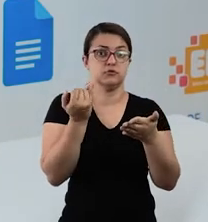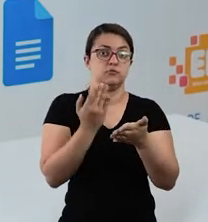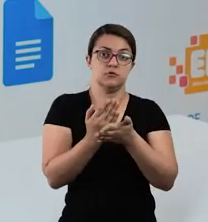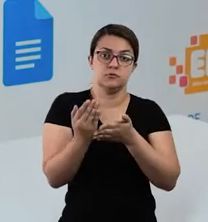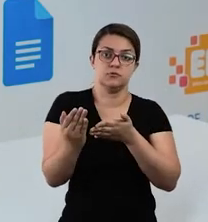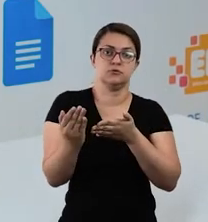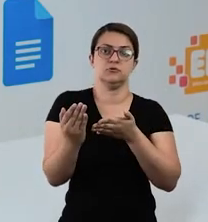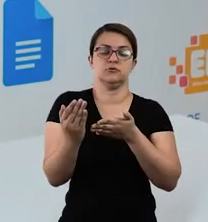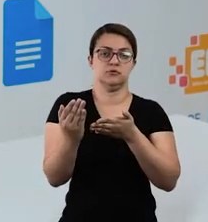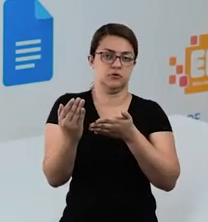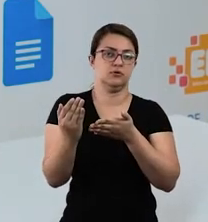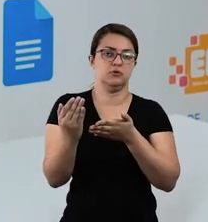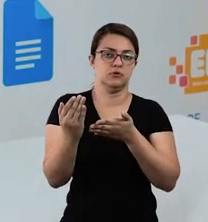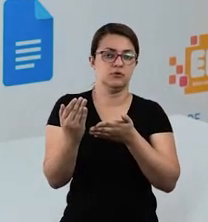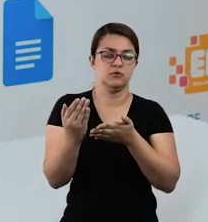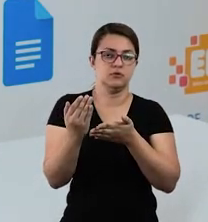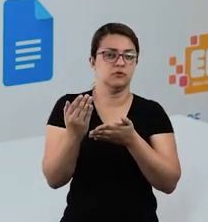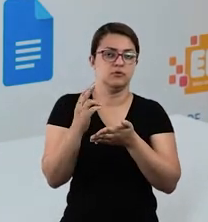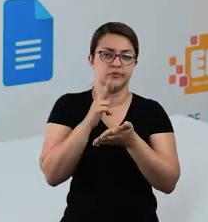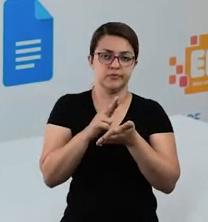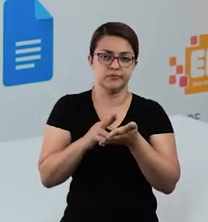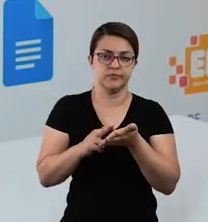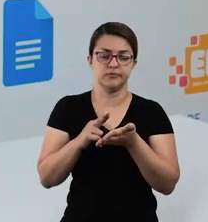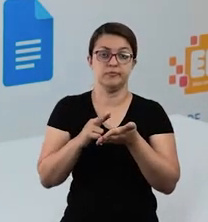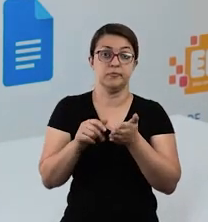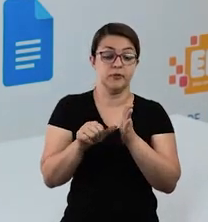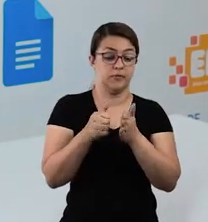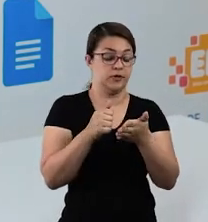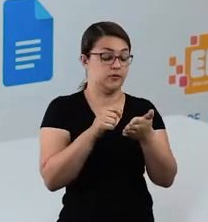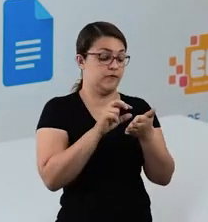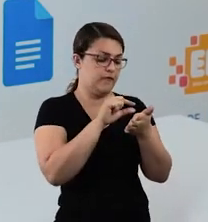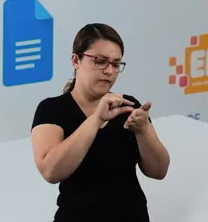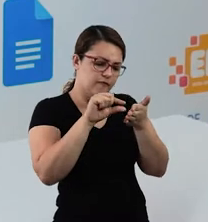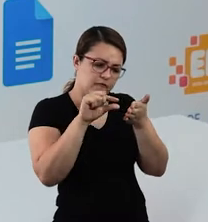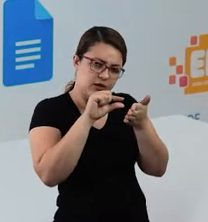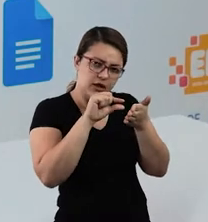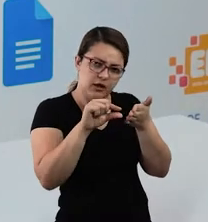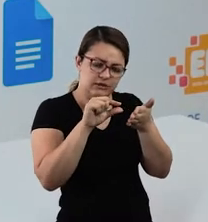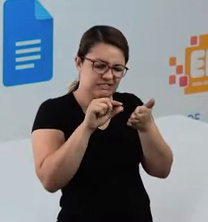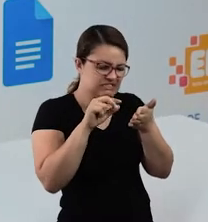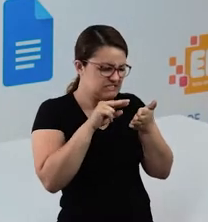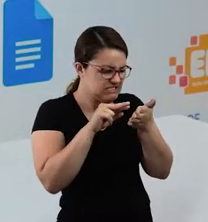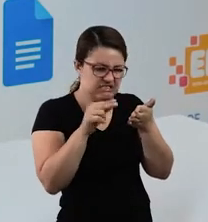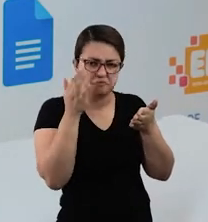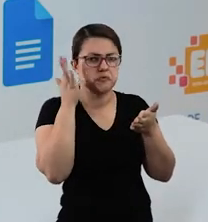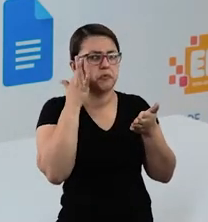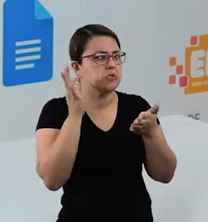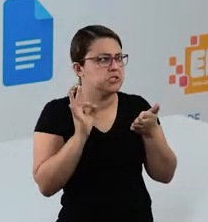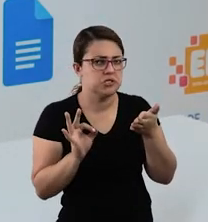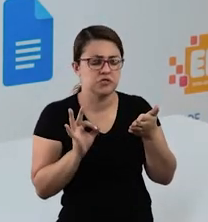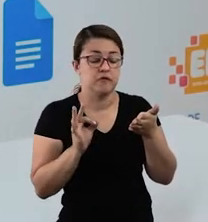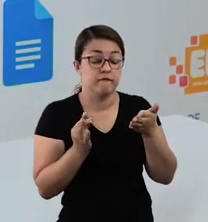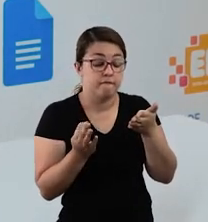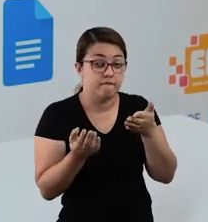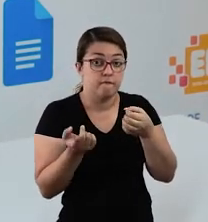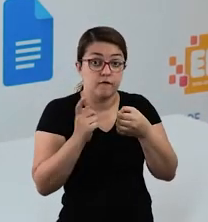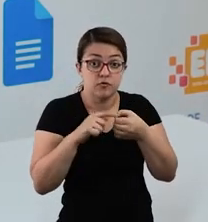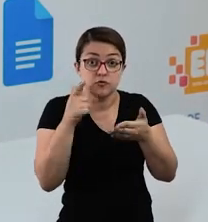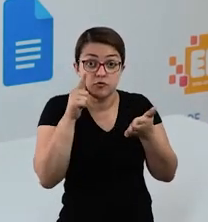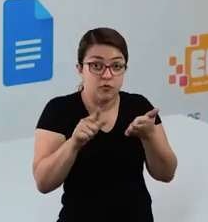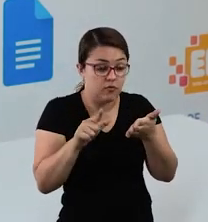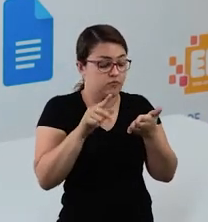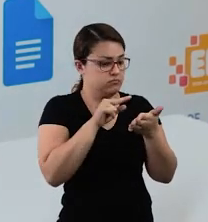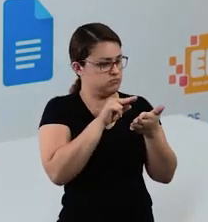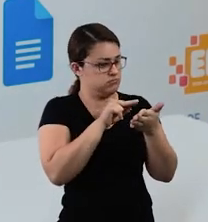começar a resolução do problema, tudo bem? Então, você lê a primeira frase. Se você não entendeu, volta e